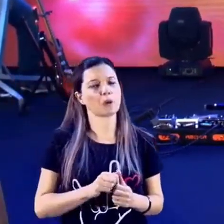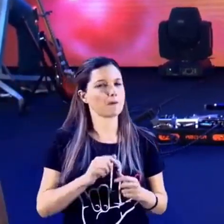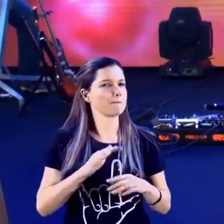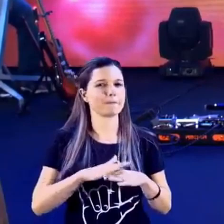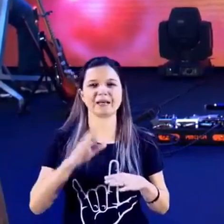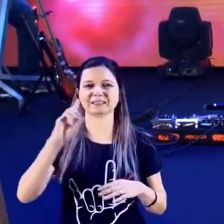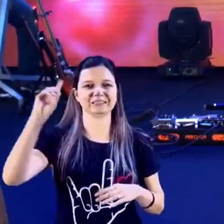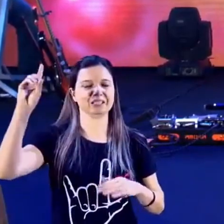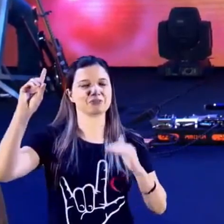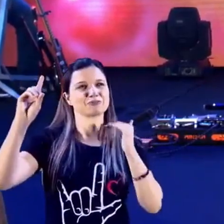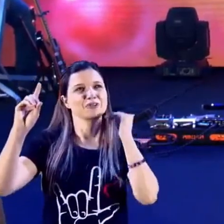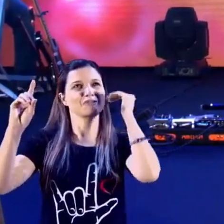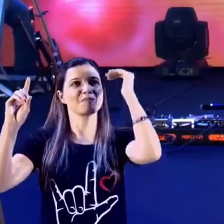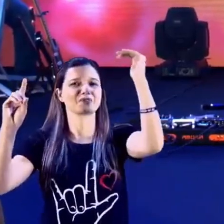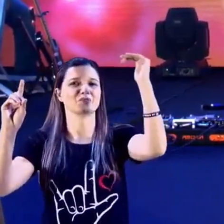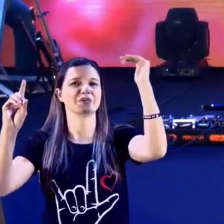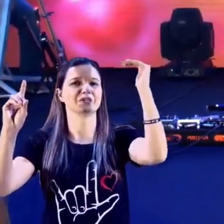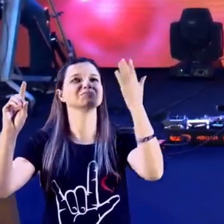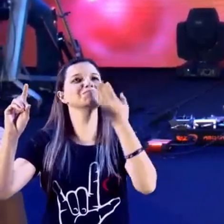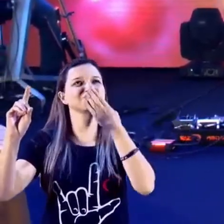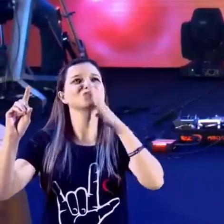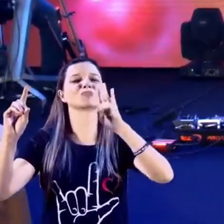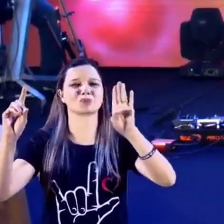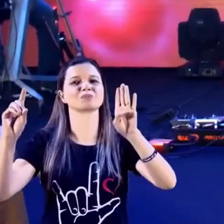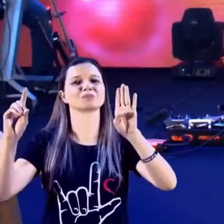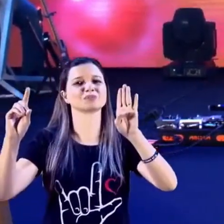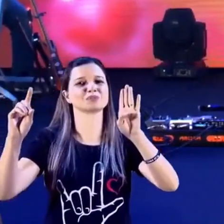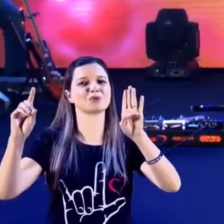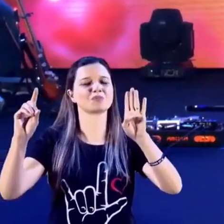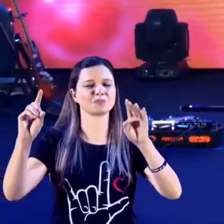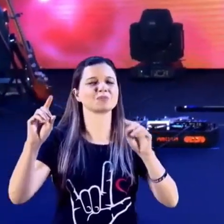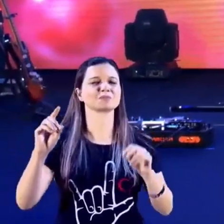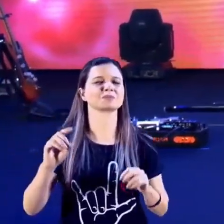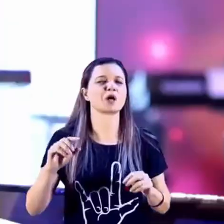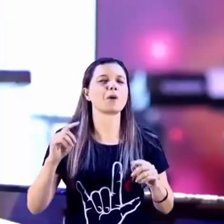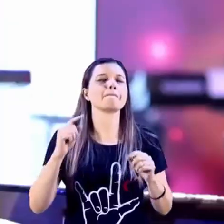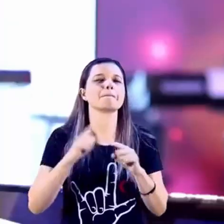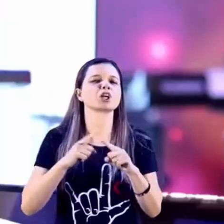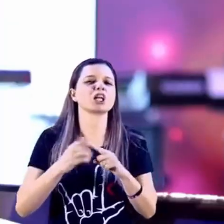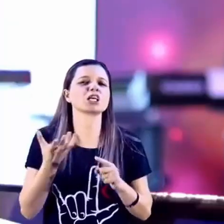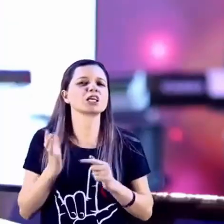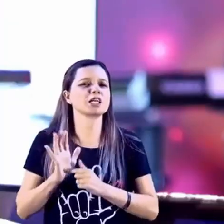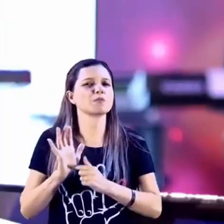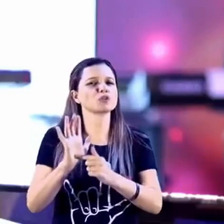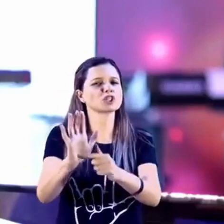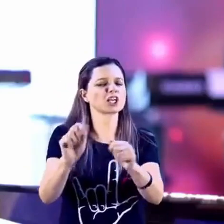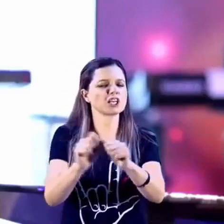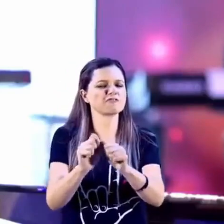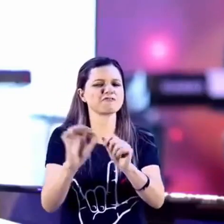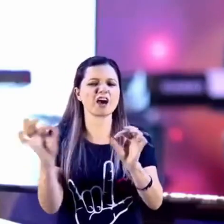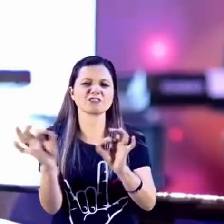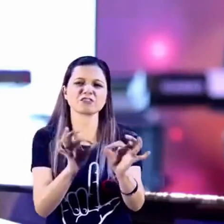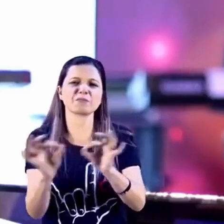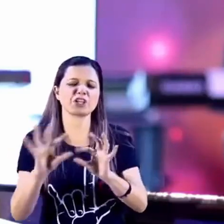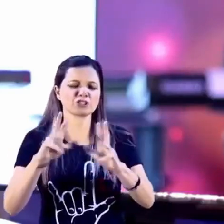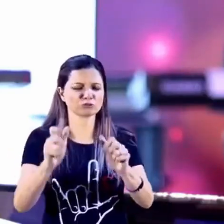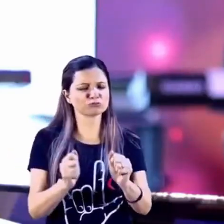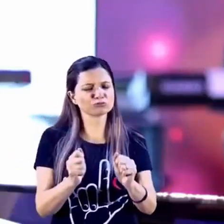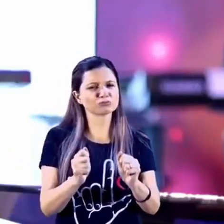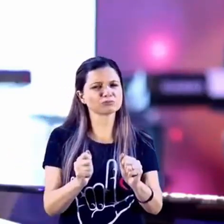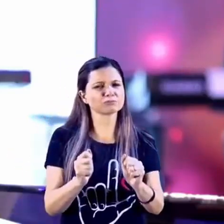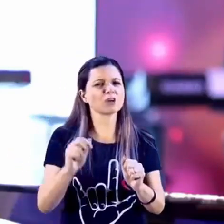jurar. Ele jurou por ele mesmo. Por quê? Para demonstrar que ele faz. Para demonstrar que quando ele faz a sua promessa a Abraão,